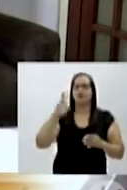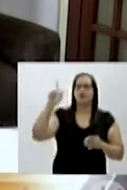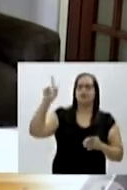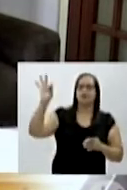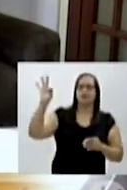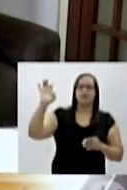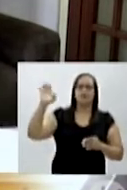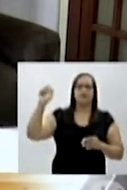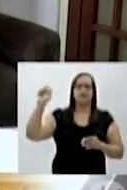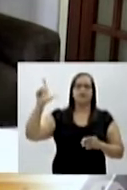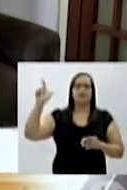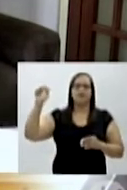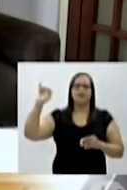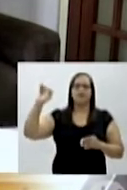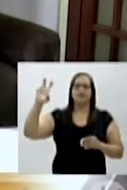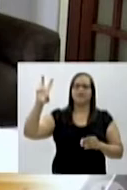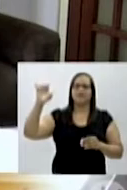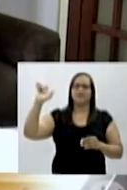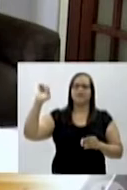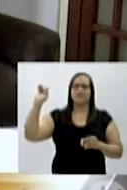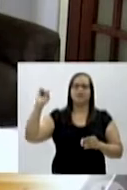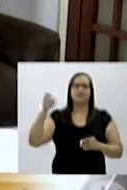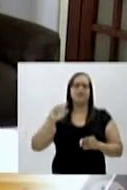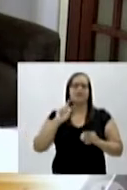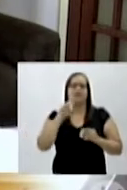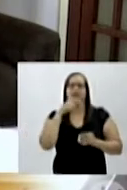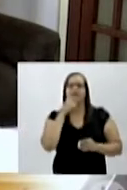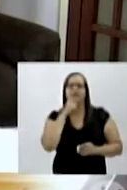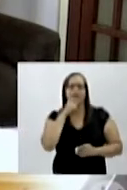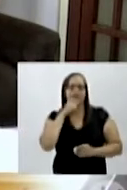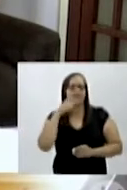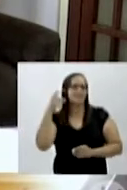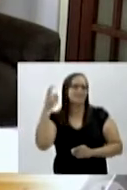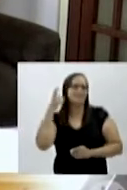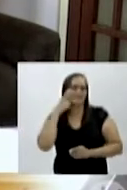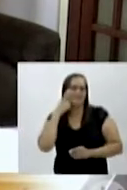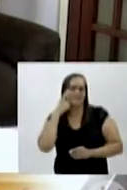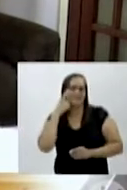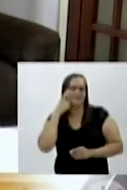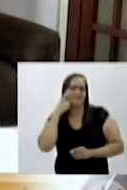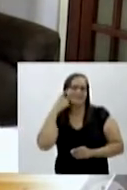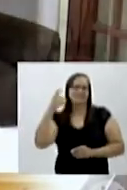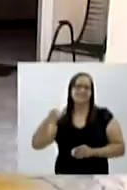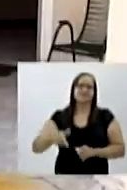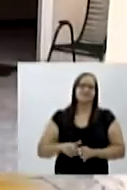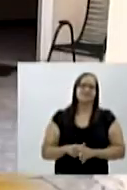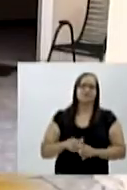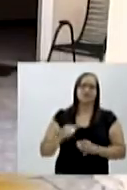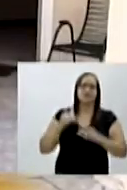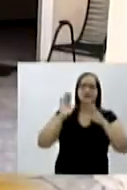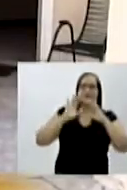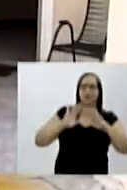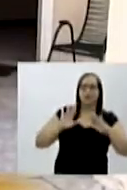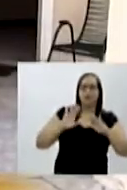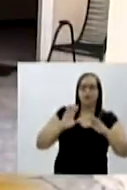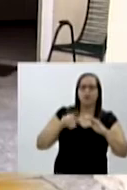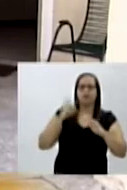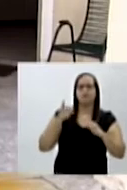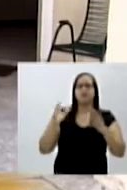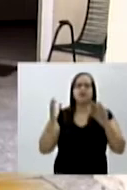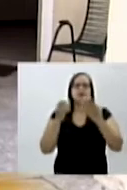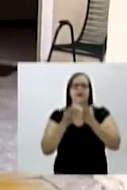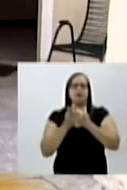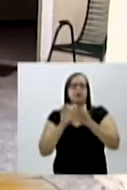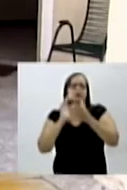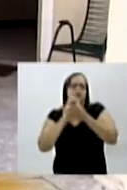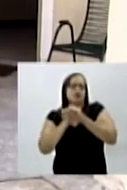Flávio... Muito bem. Então, agora eu sou o repórter da pinta. Muito bem. Daqui a pouco, vamos conhecer a história de